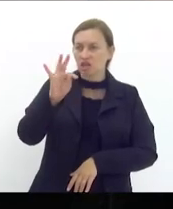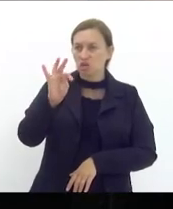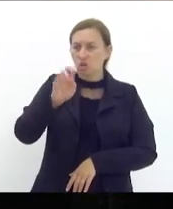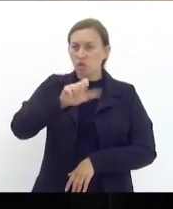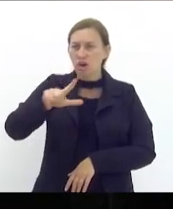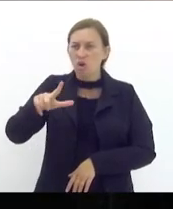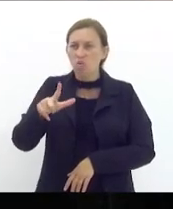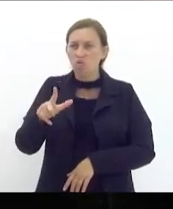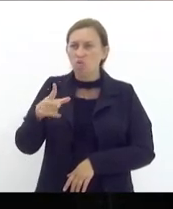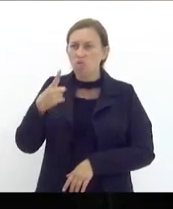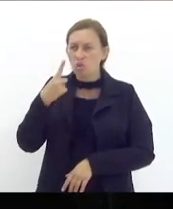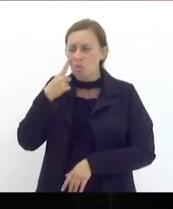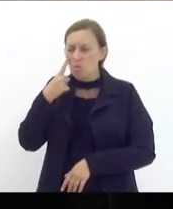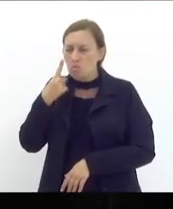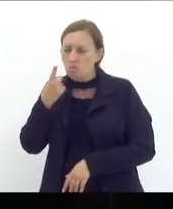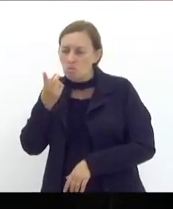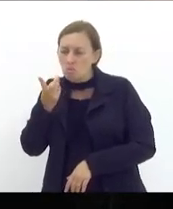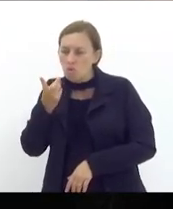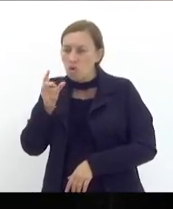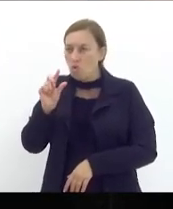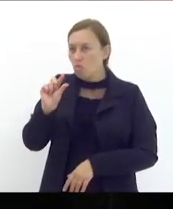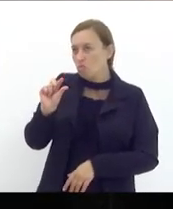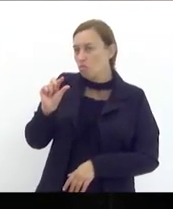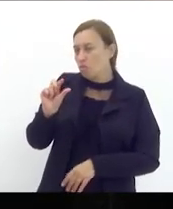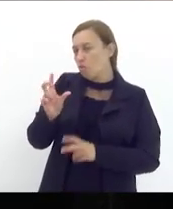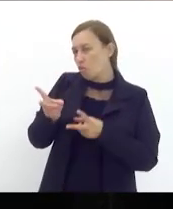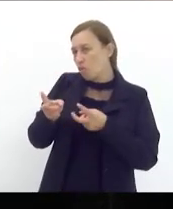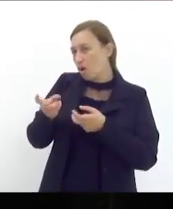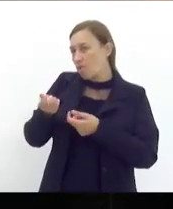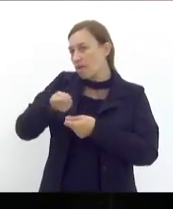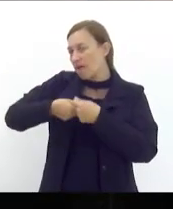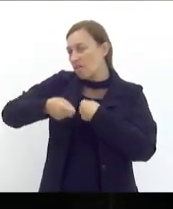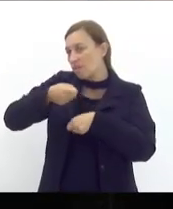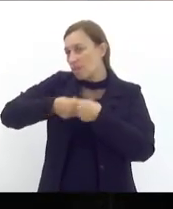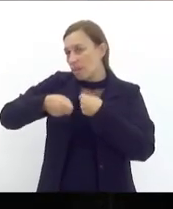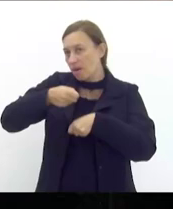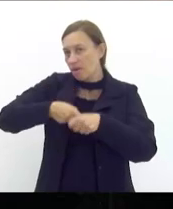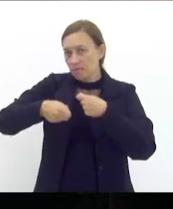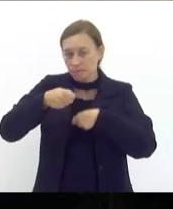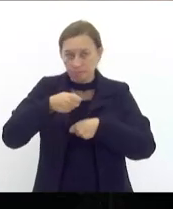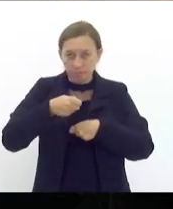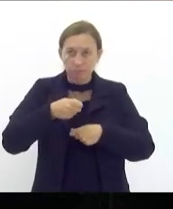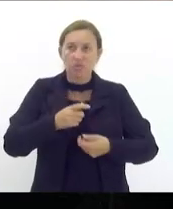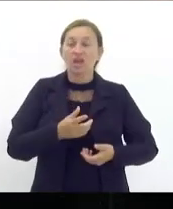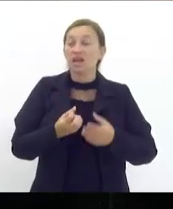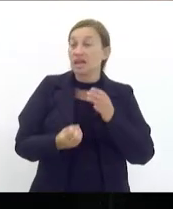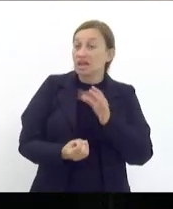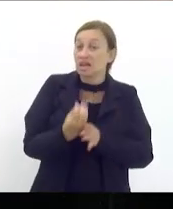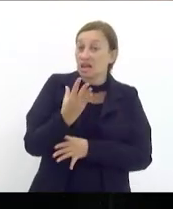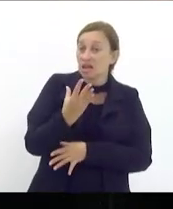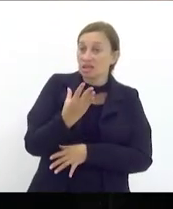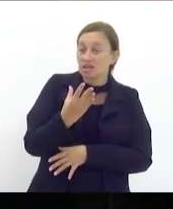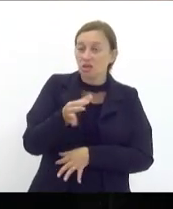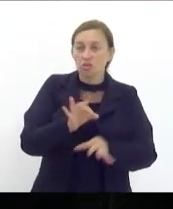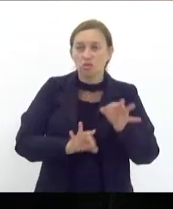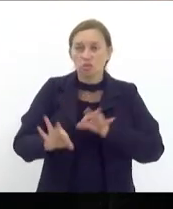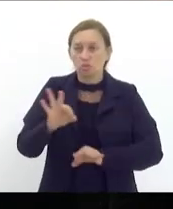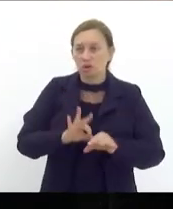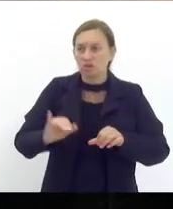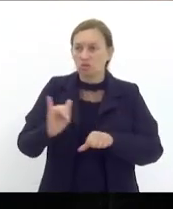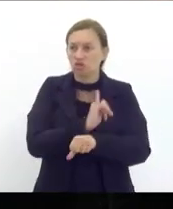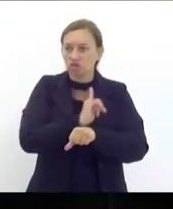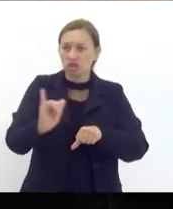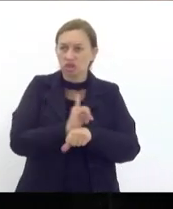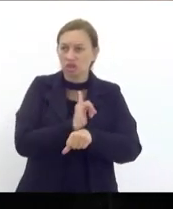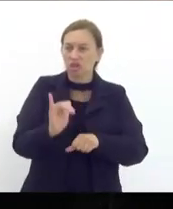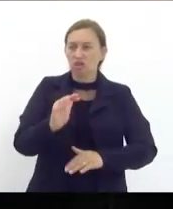olhar para essa para esta atividade econômica que na construção do plano estratégico